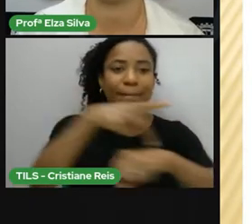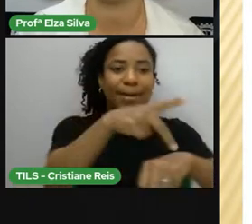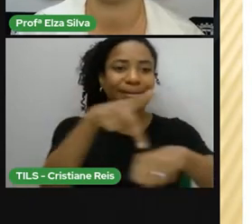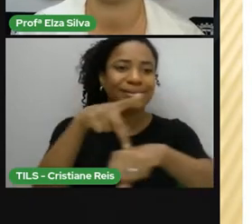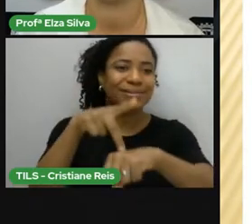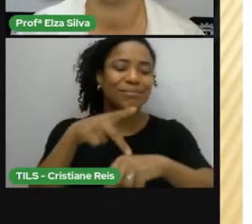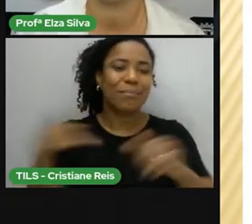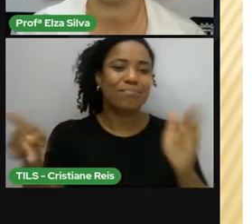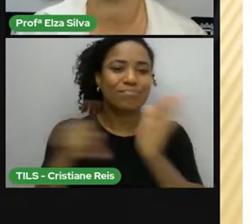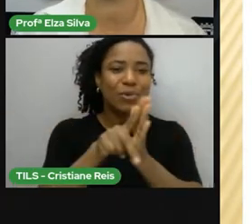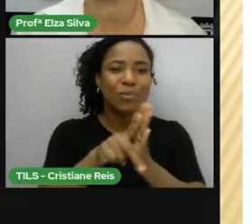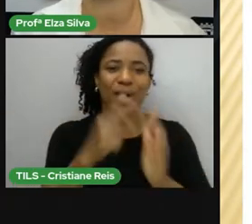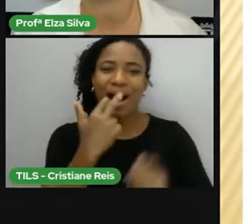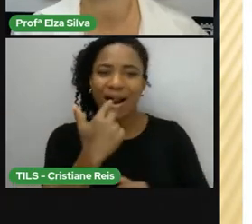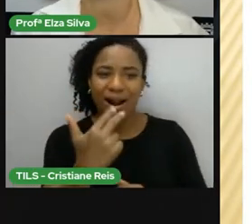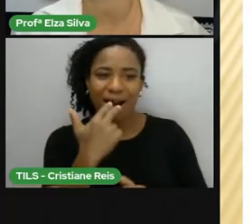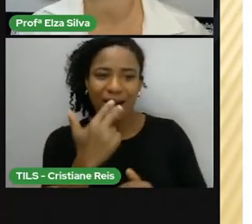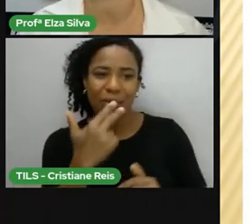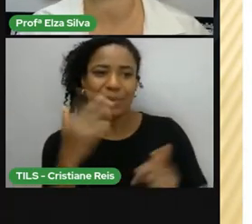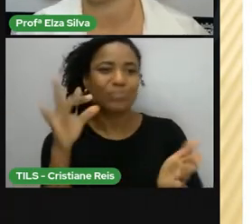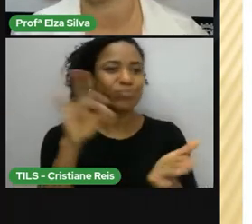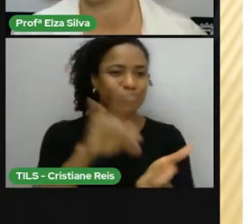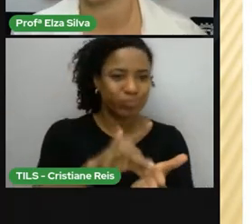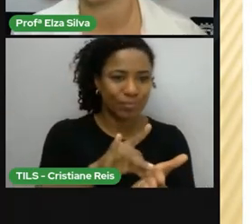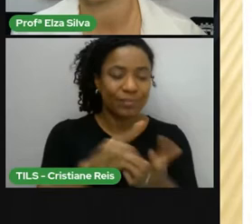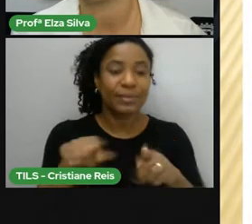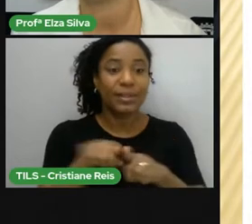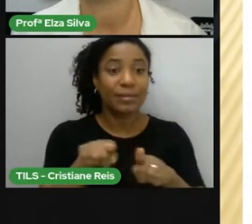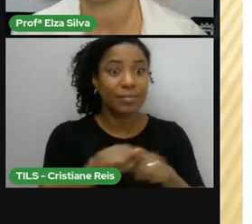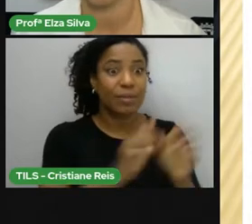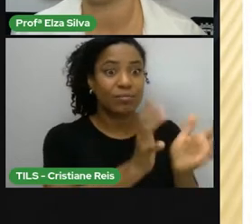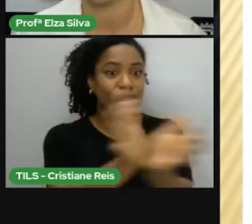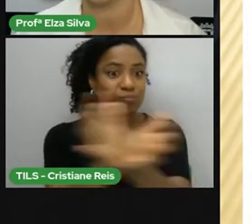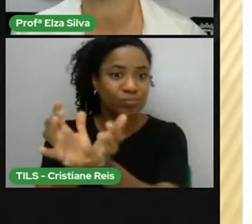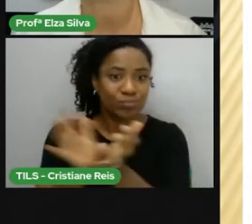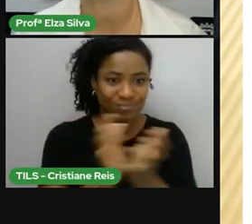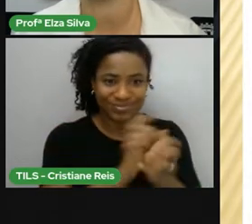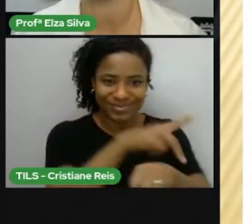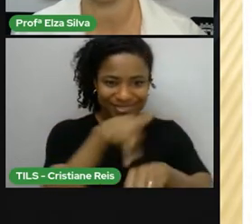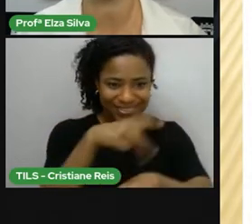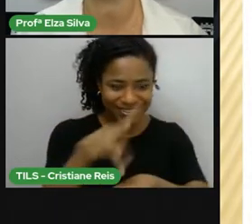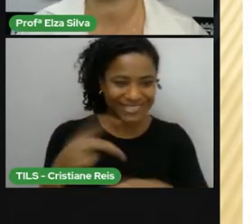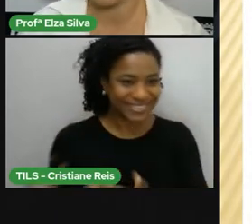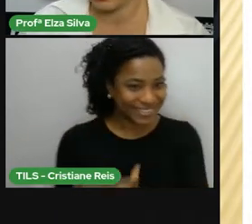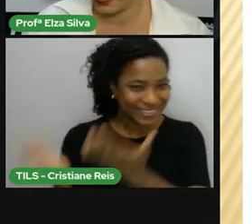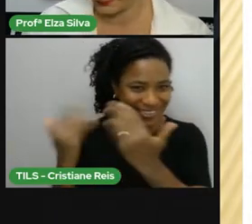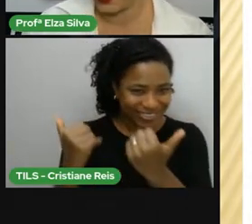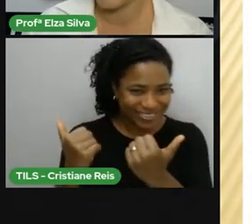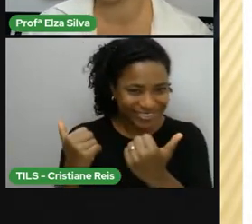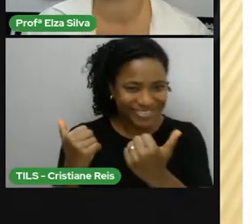inglês e também nas nacionalidades. Let's go! Vamos lá?